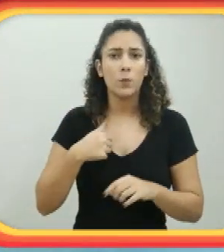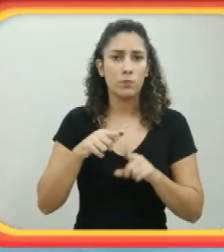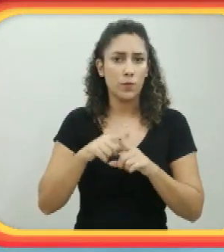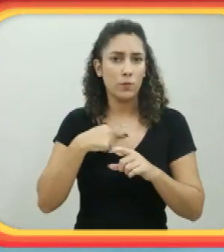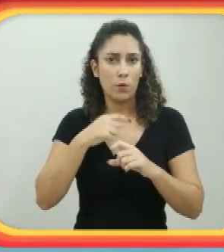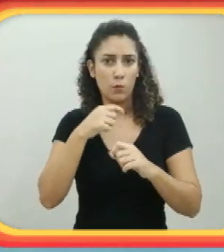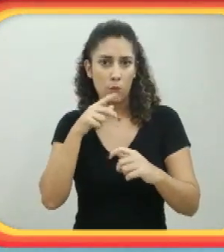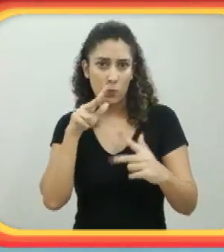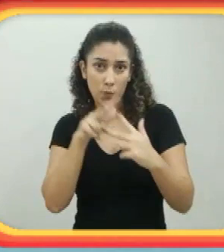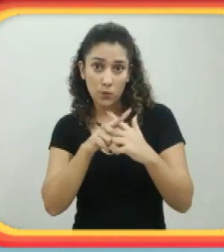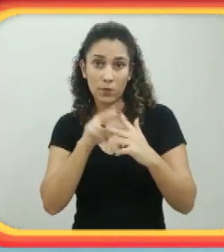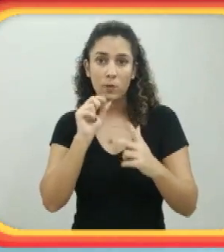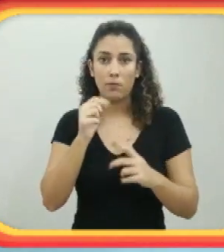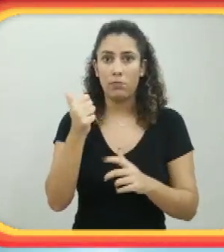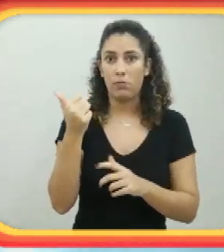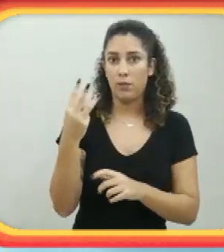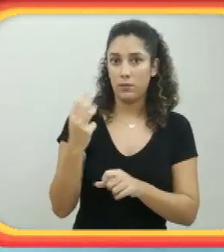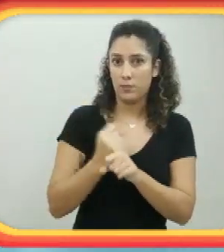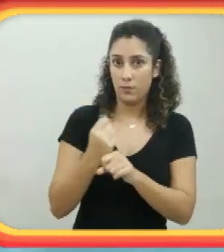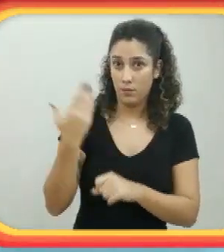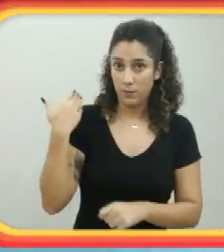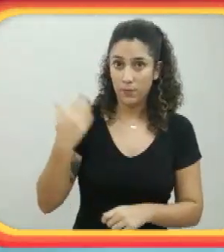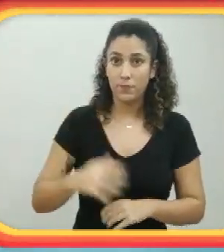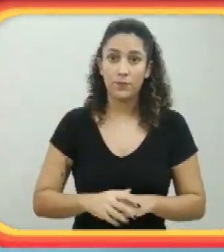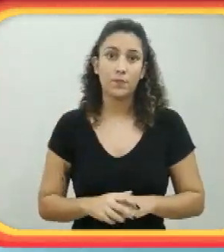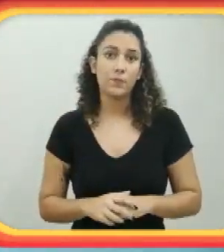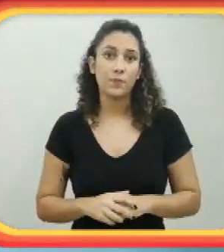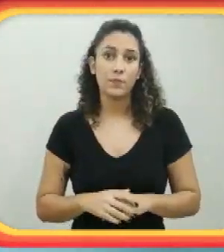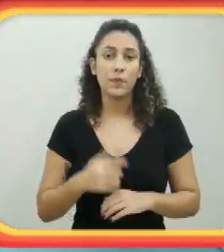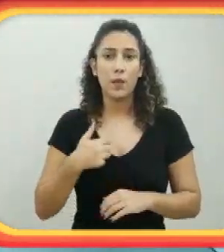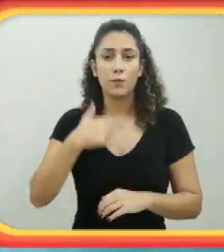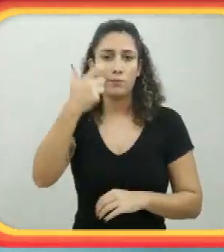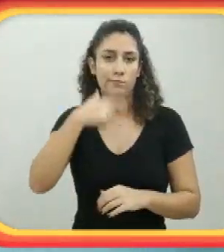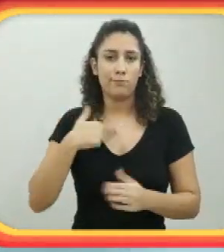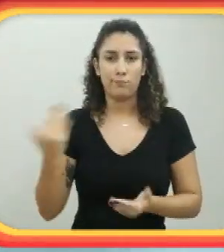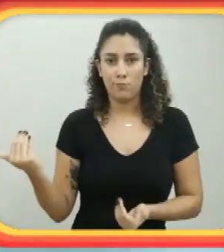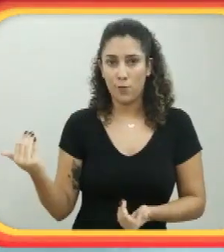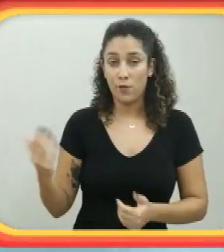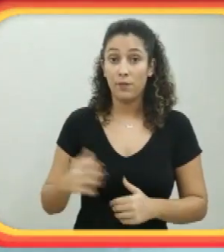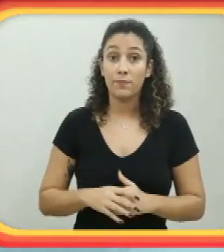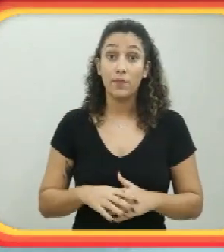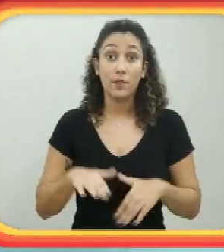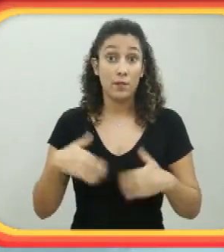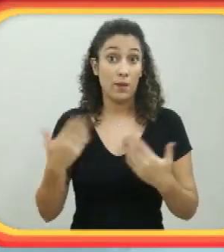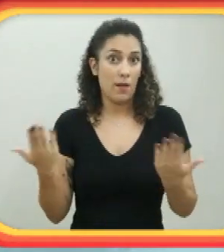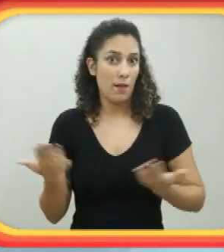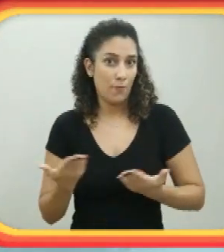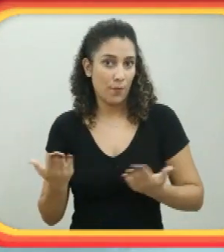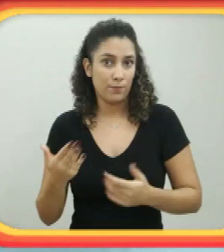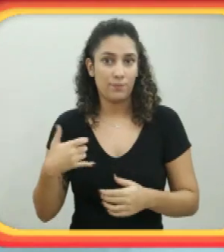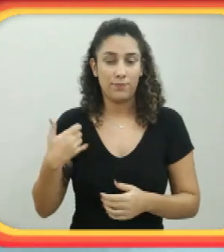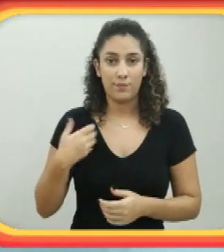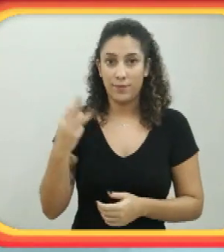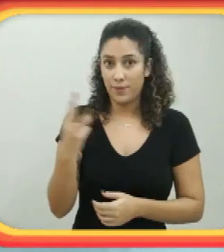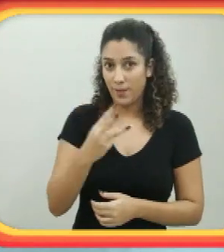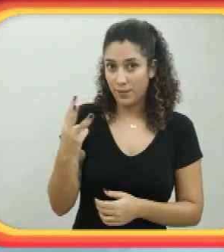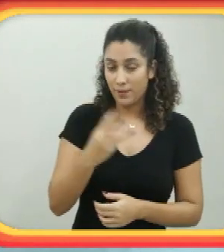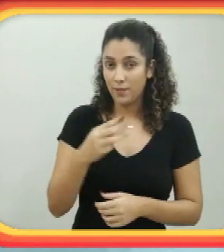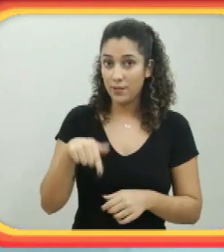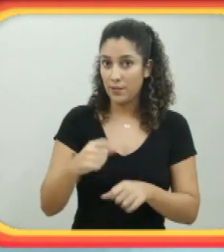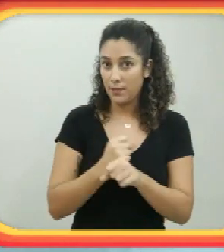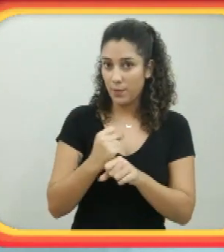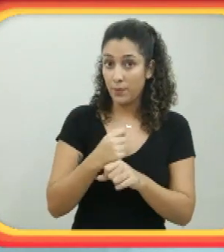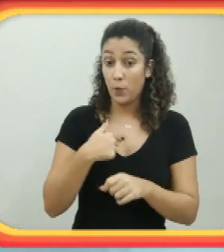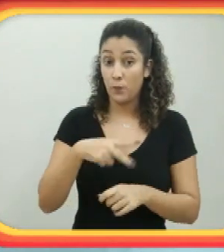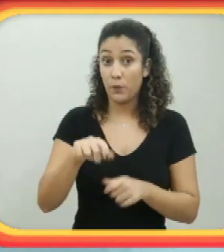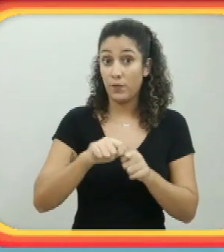anos, já é moleque, é ser bem velho. Agora eu estou em 83, esse ano eu